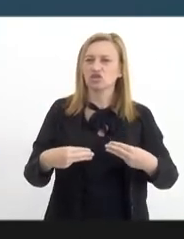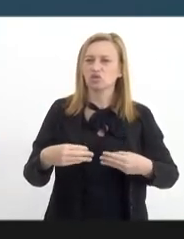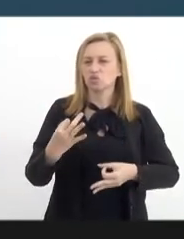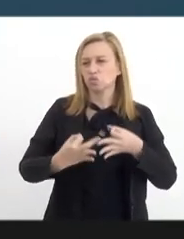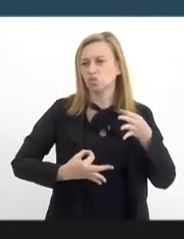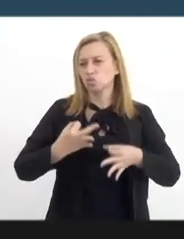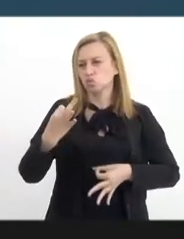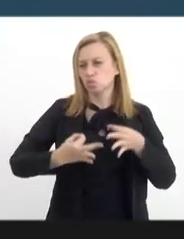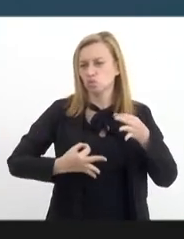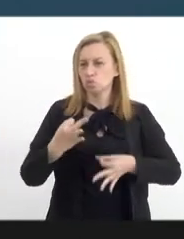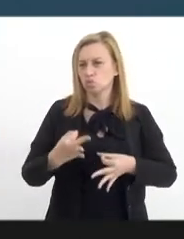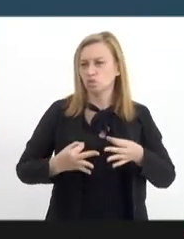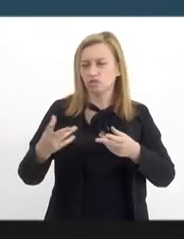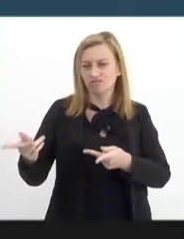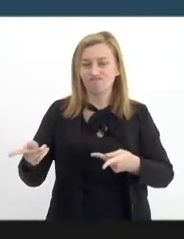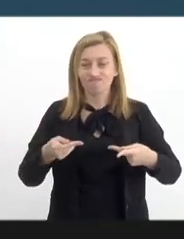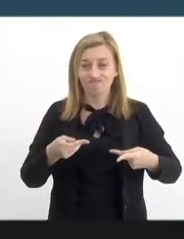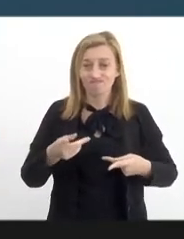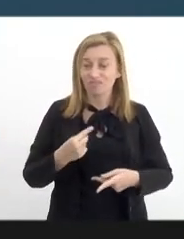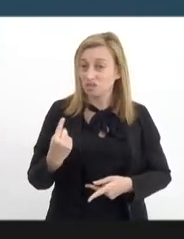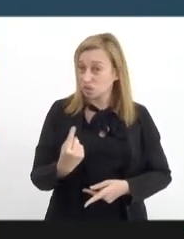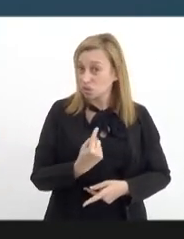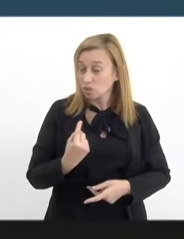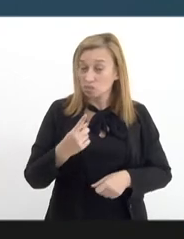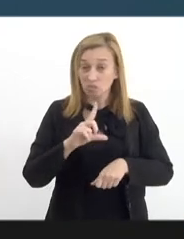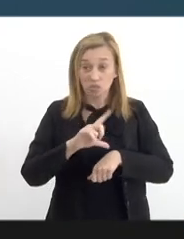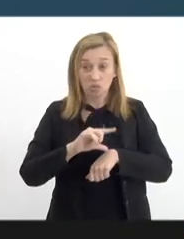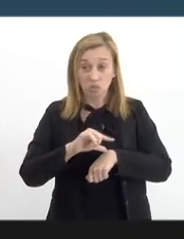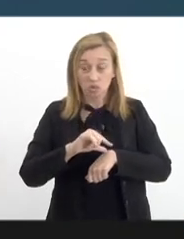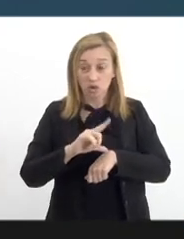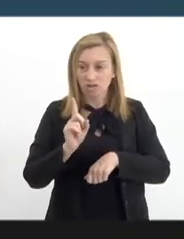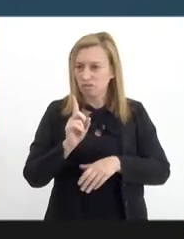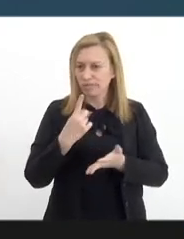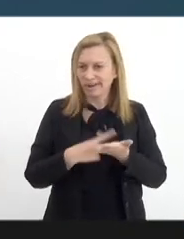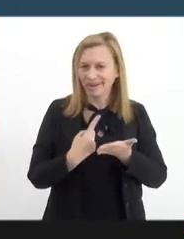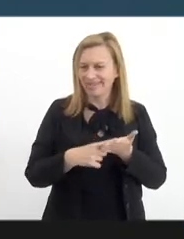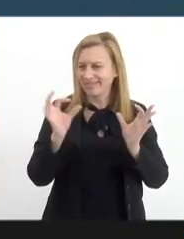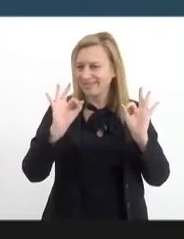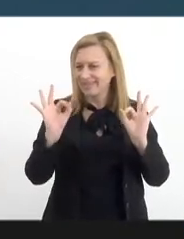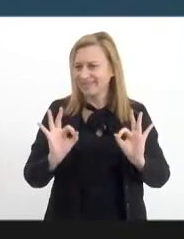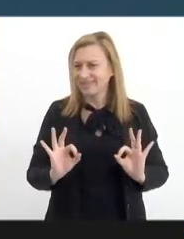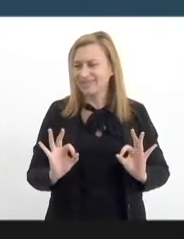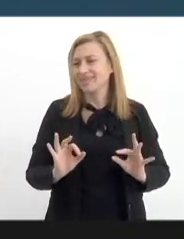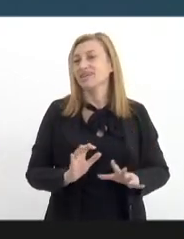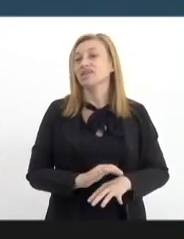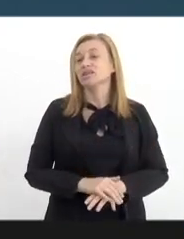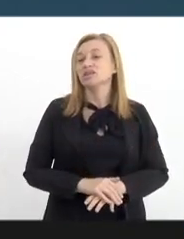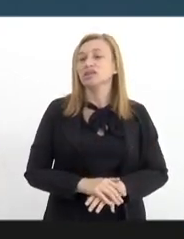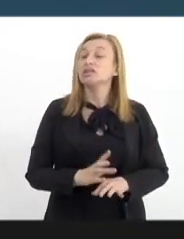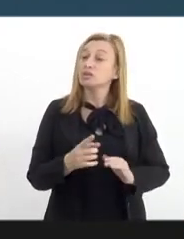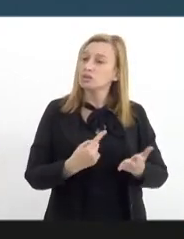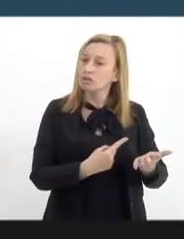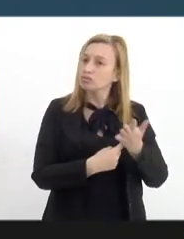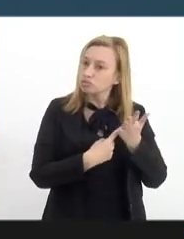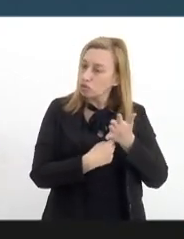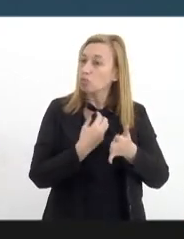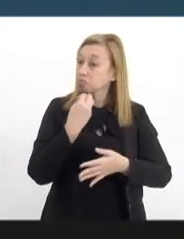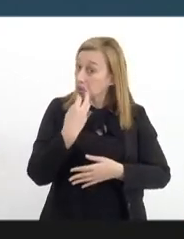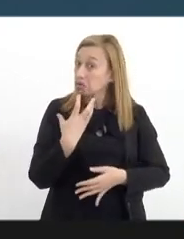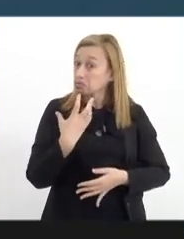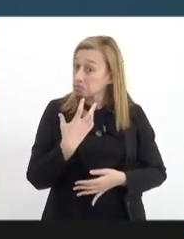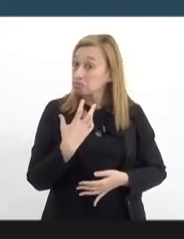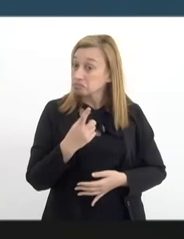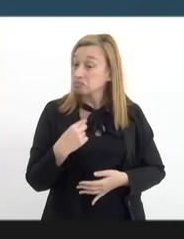E vinha aqui visitar a gente em horário não marcado, não agendado e nos ajudou bastante